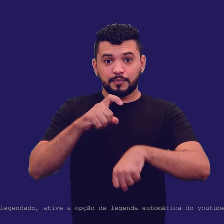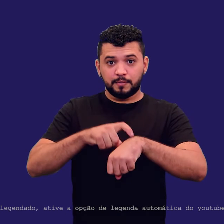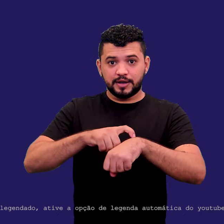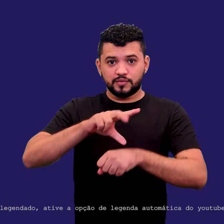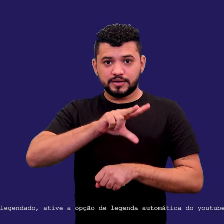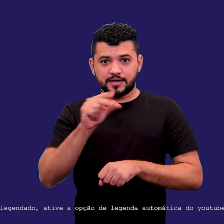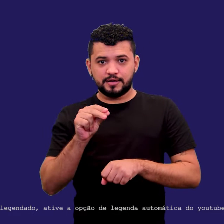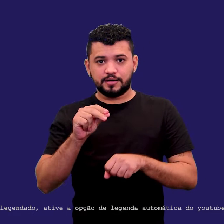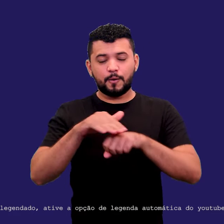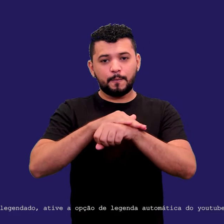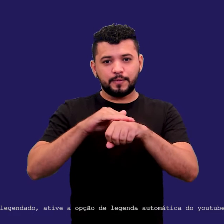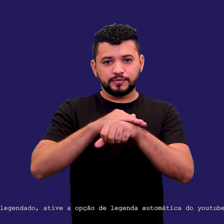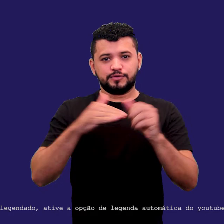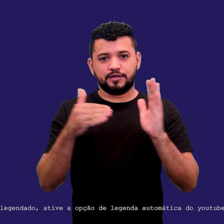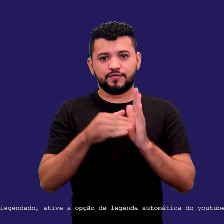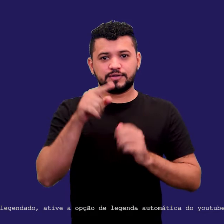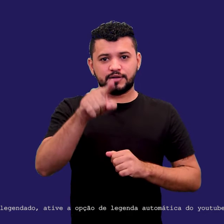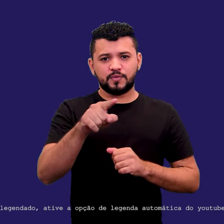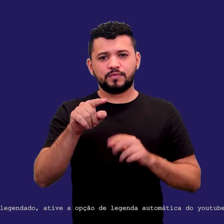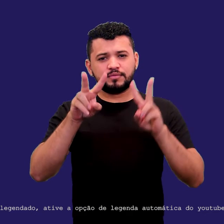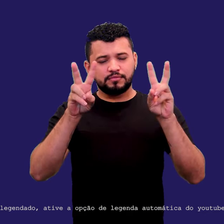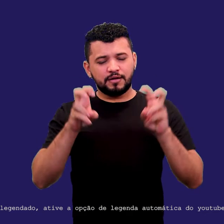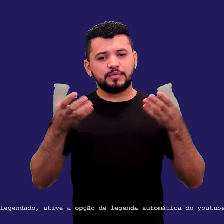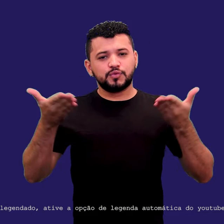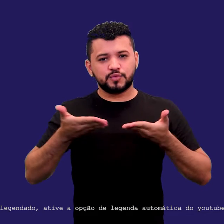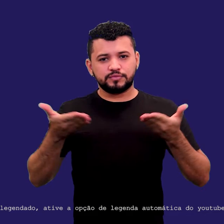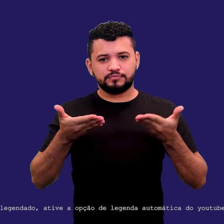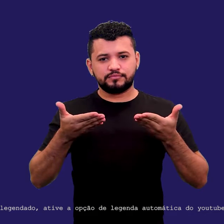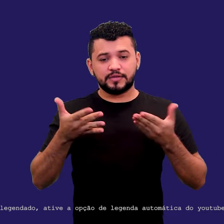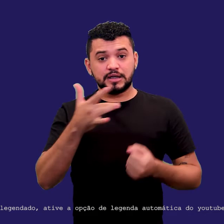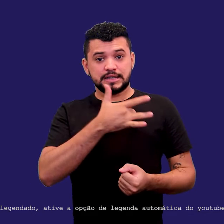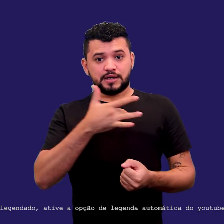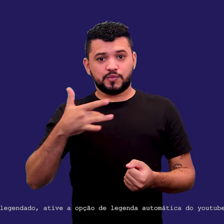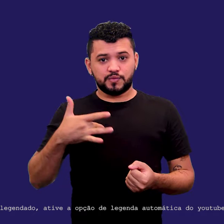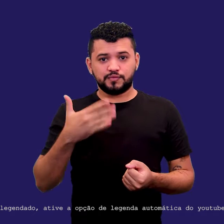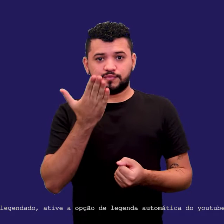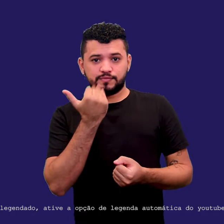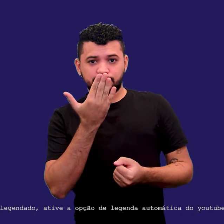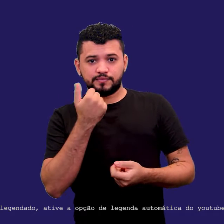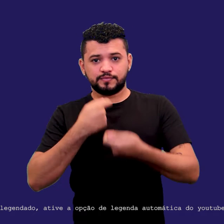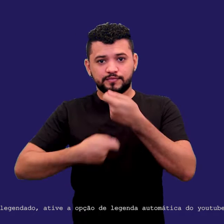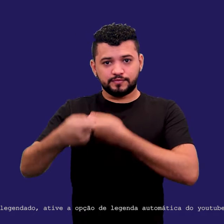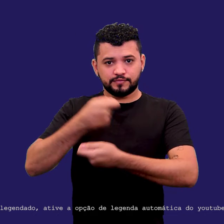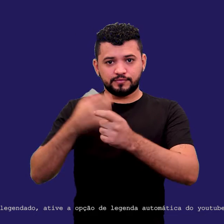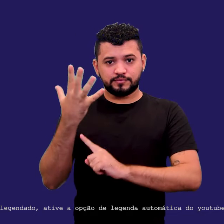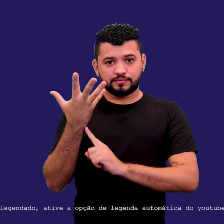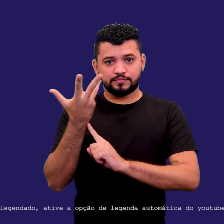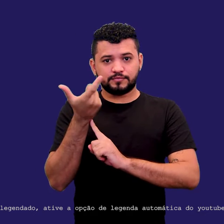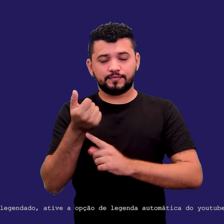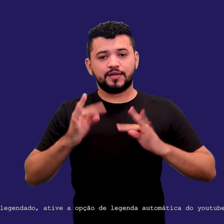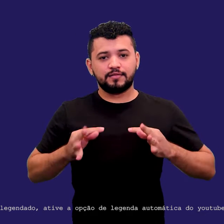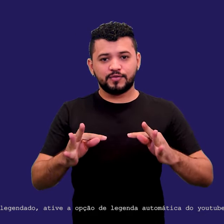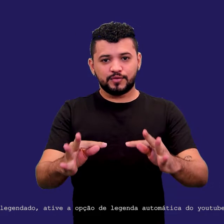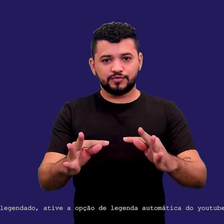Momento Senato, um podcast que chega até você com assuntos atuais sobre saúde, gastronomia, gestão, arte,